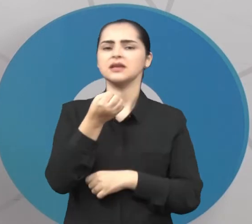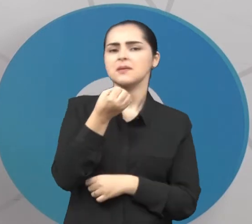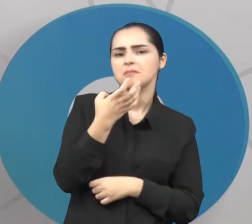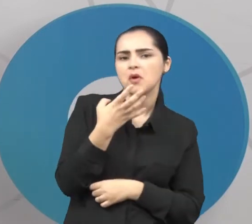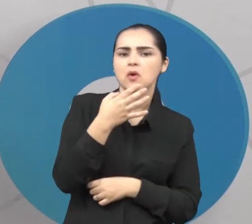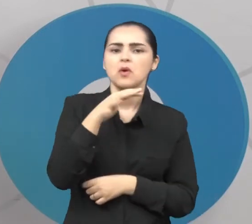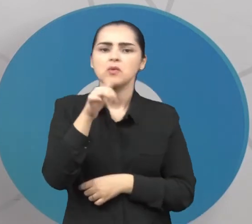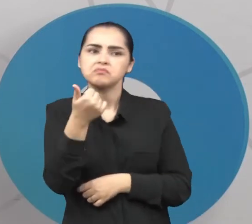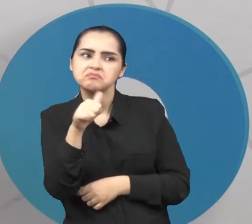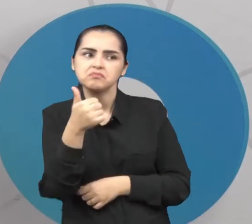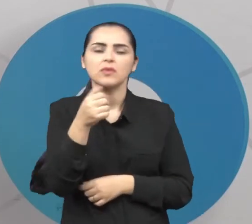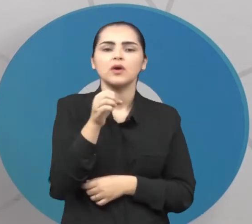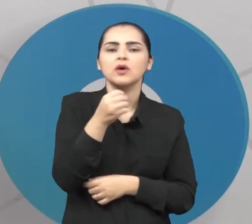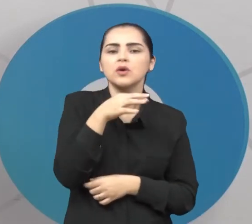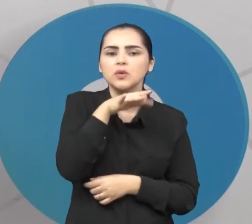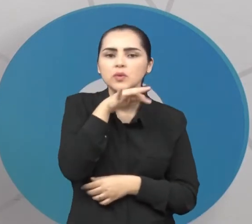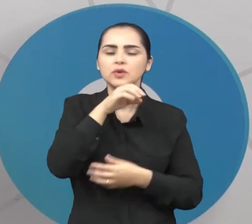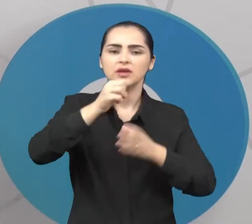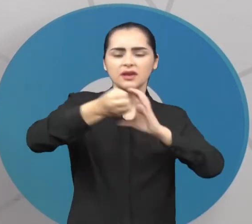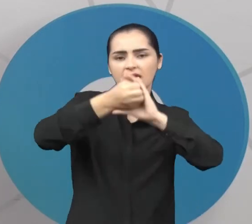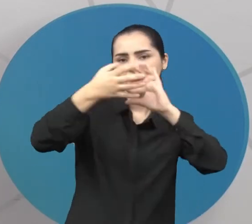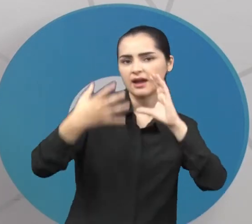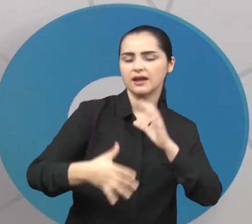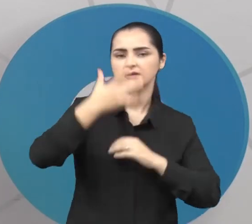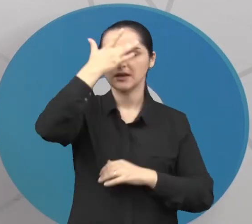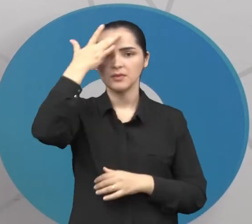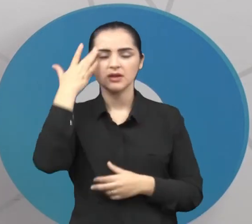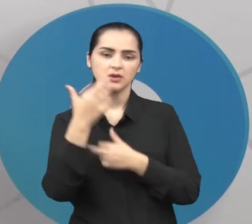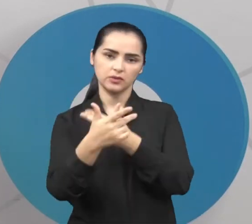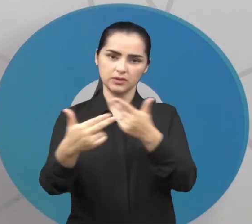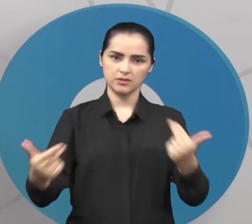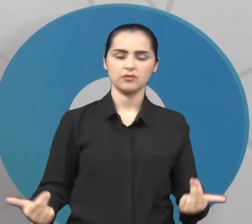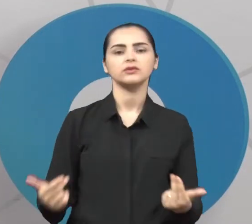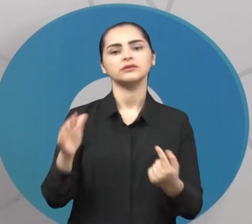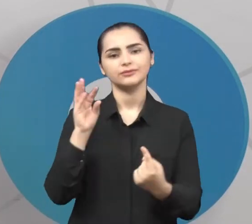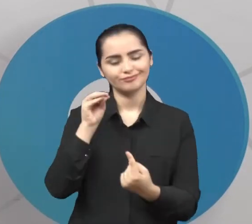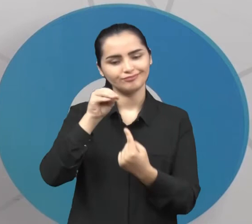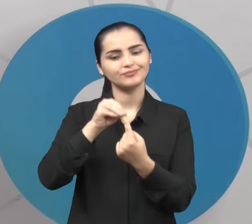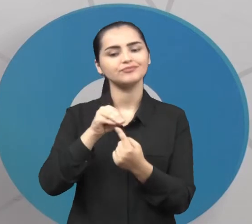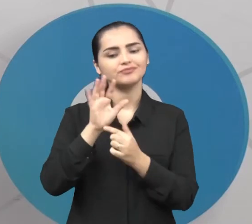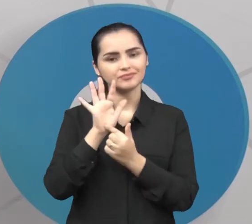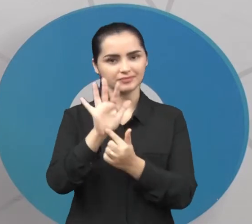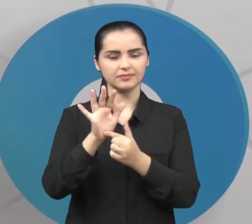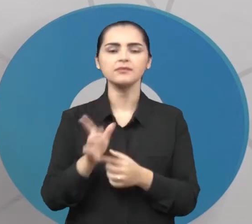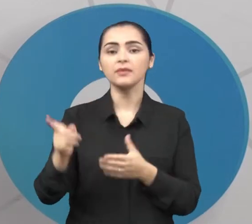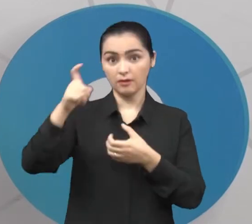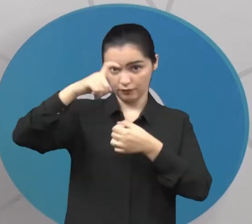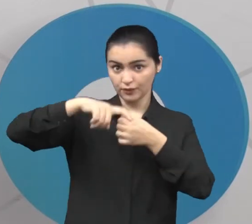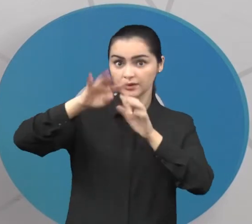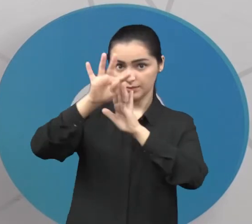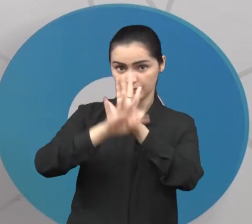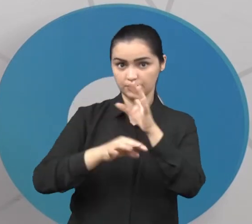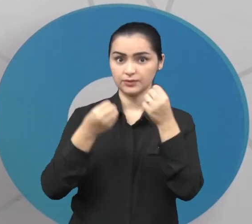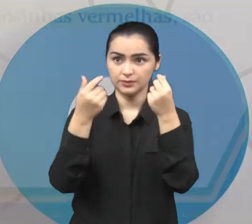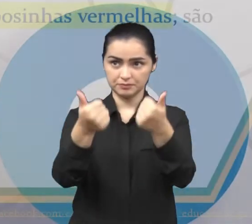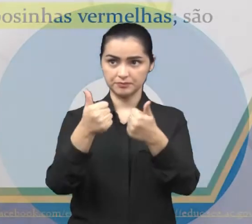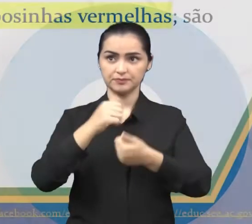toda uma característica da pessoa ou do objeto que a gente está se referindo, tá bom? Vamos lá voltar para o texto, tá bom?